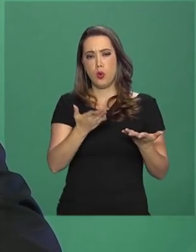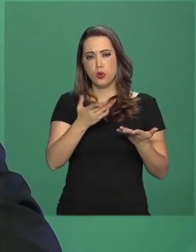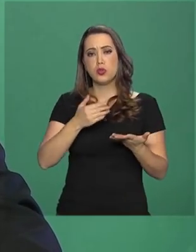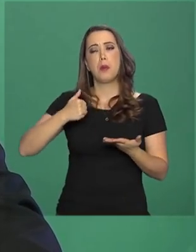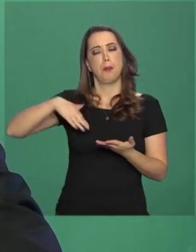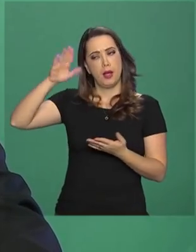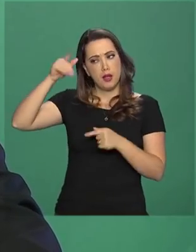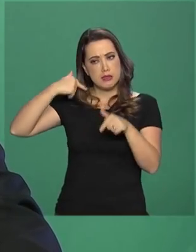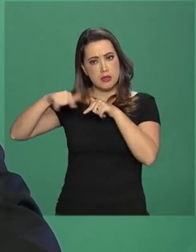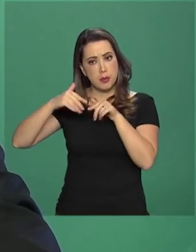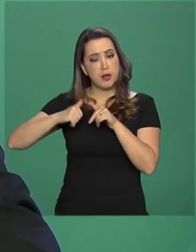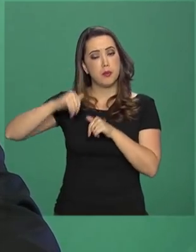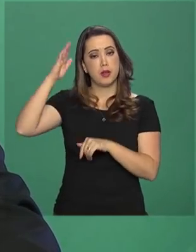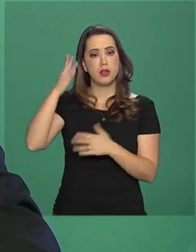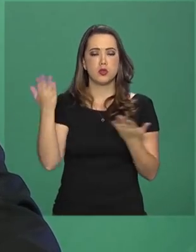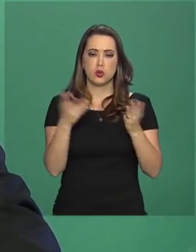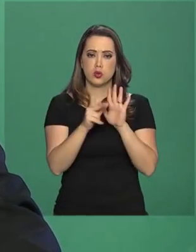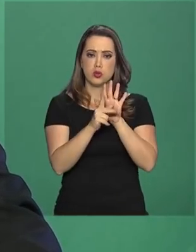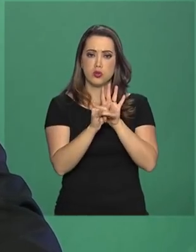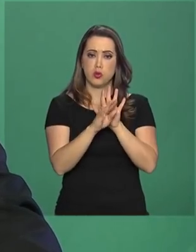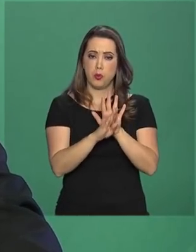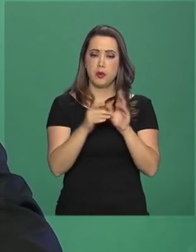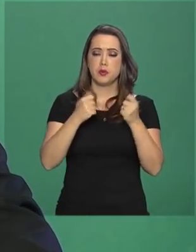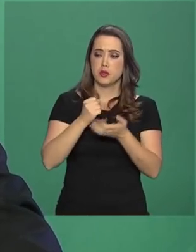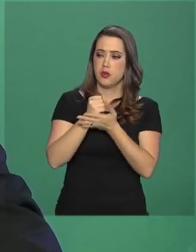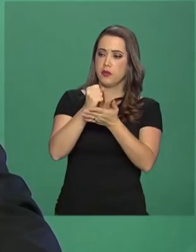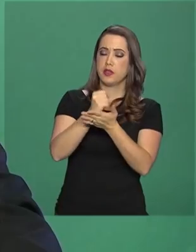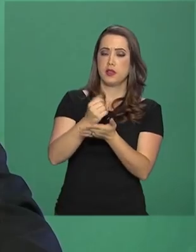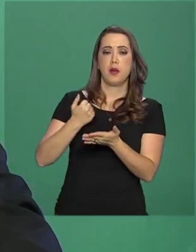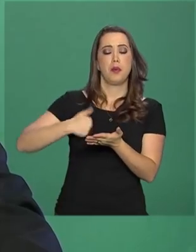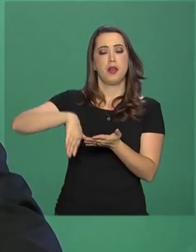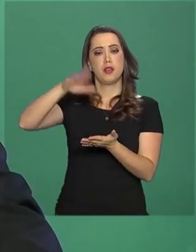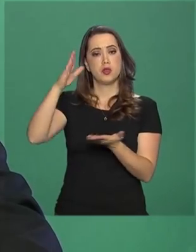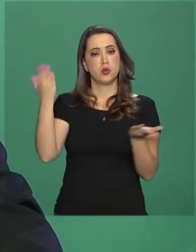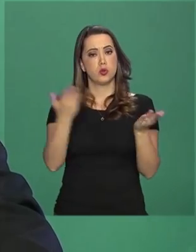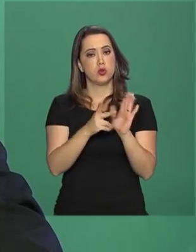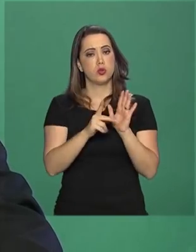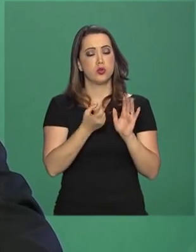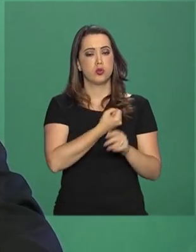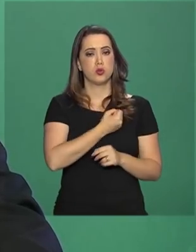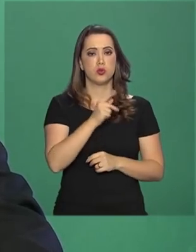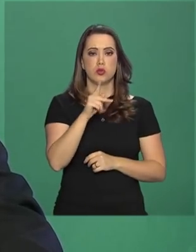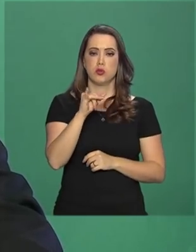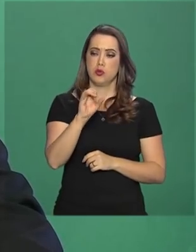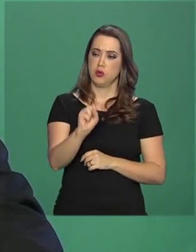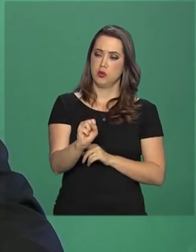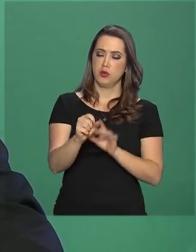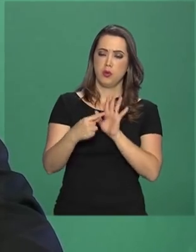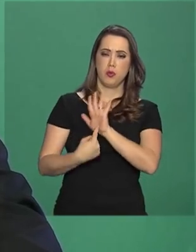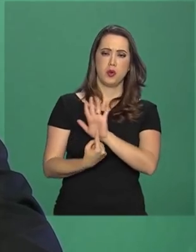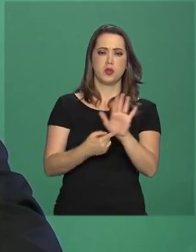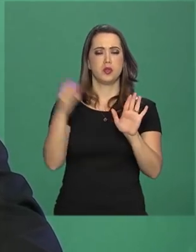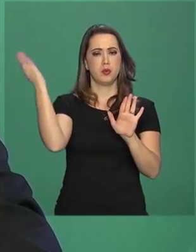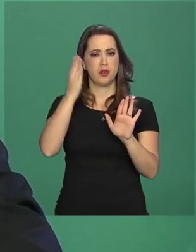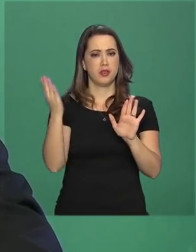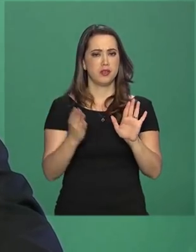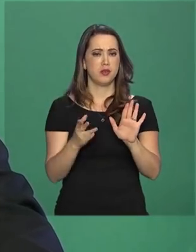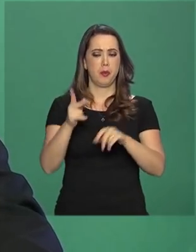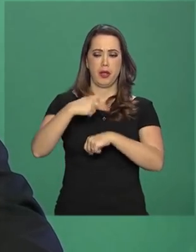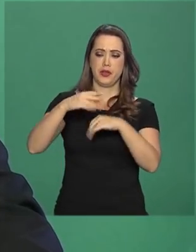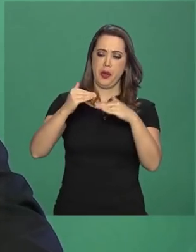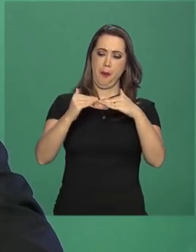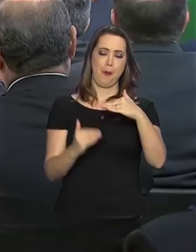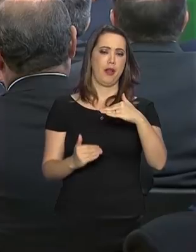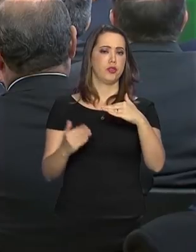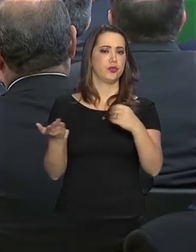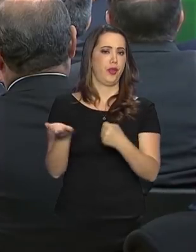gente gasta em relação ao PIB, a gente tem que entregar mais. Os indicadores do PISA colocam o Brasil entre países muito